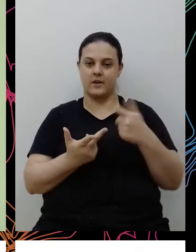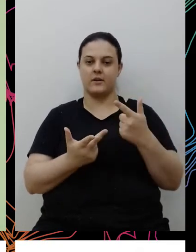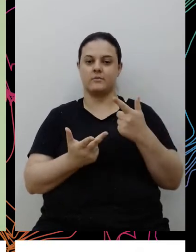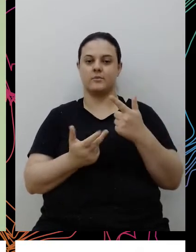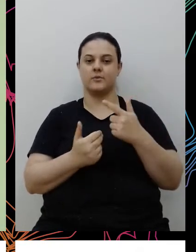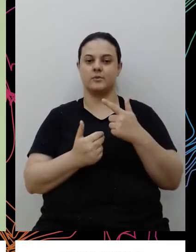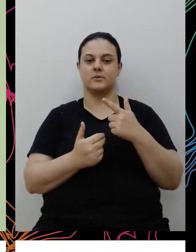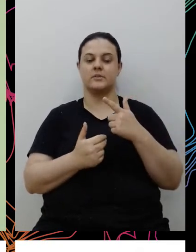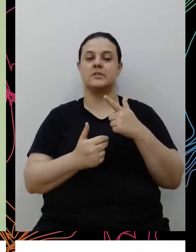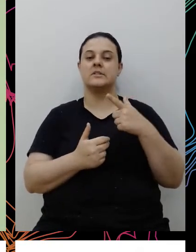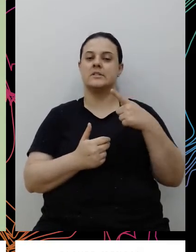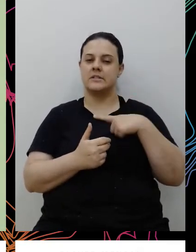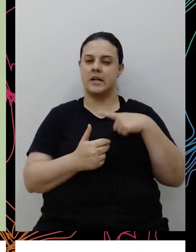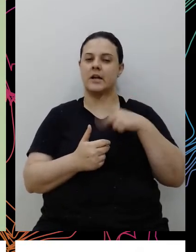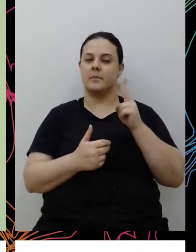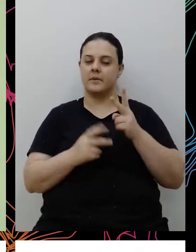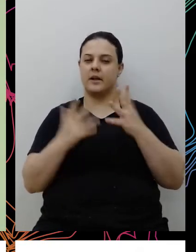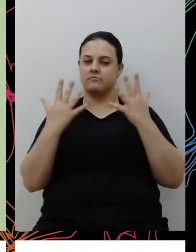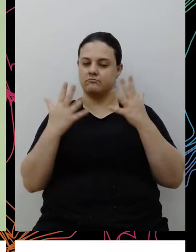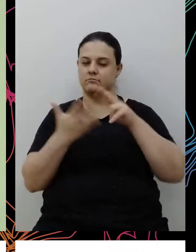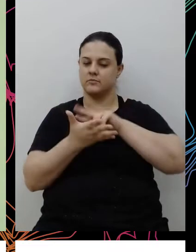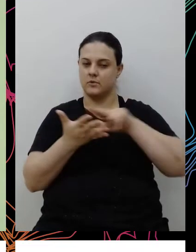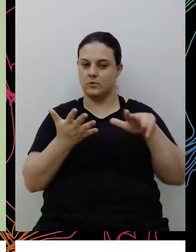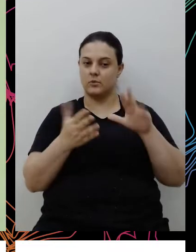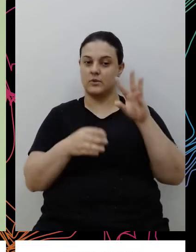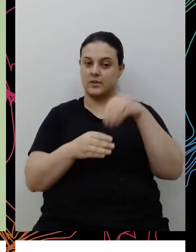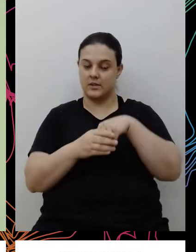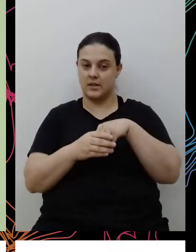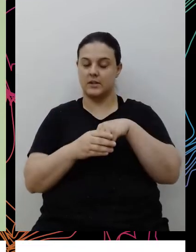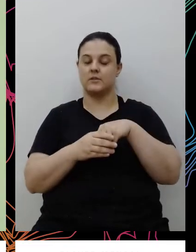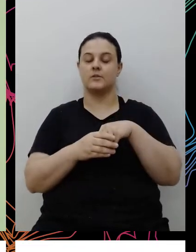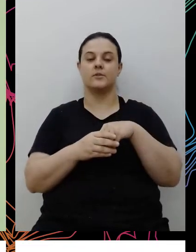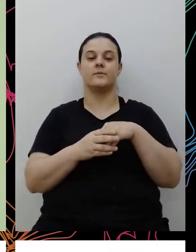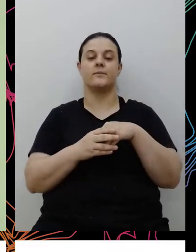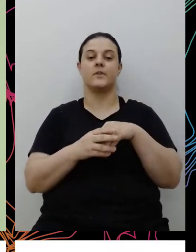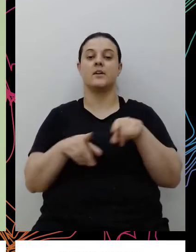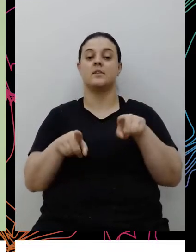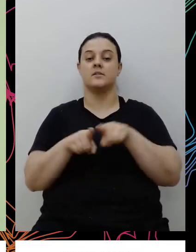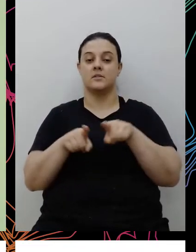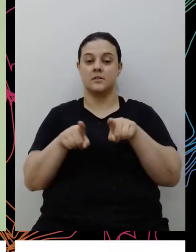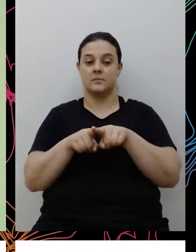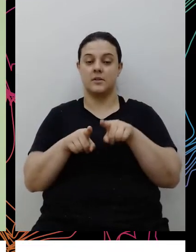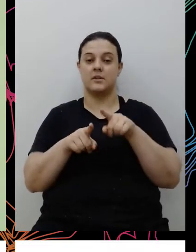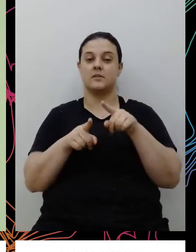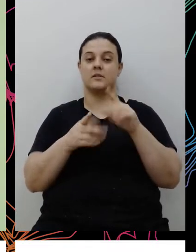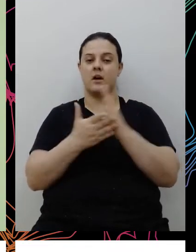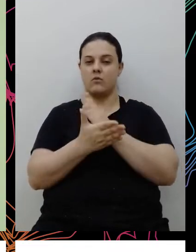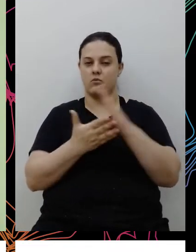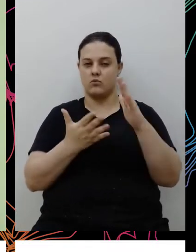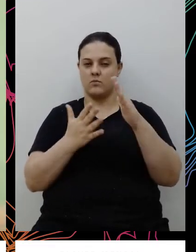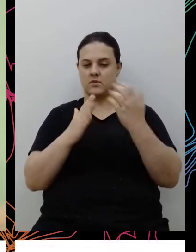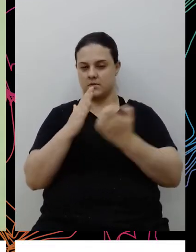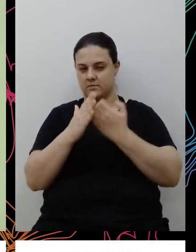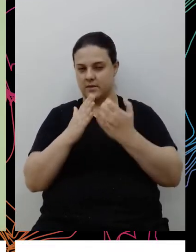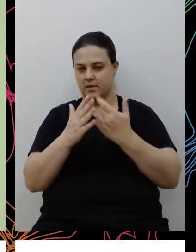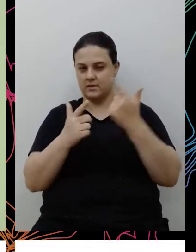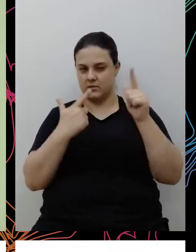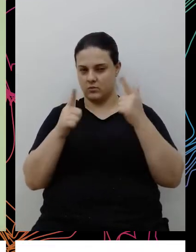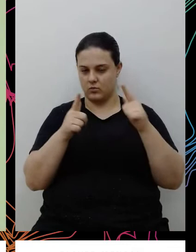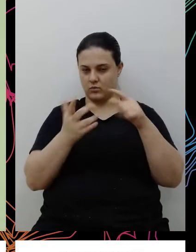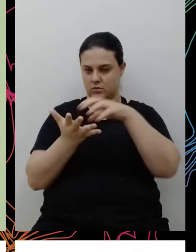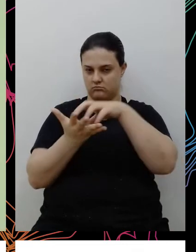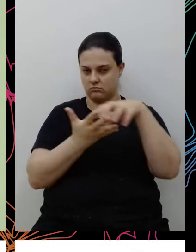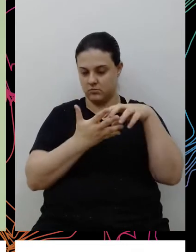a gente trazia algumas celebrações específicas para dentro do carrefour, trazia algumas instituições para dialogar, alguns speakers externos